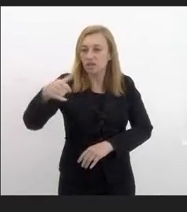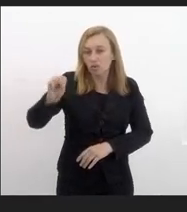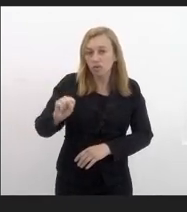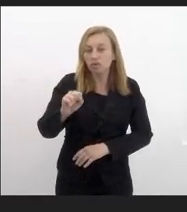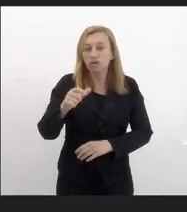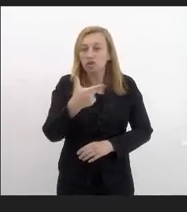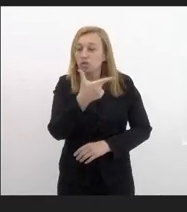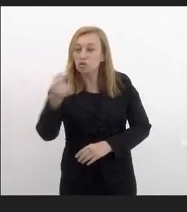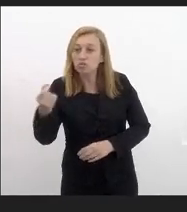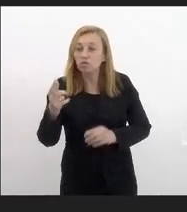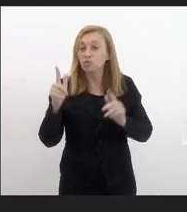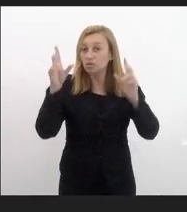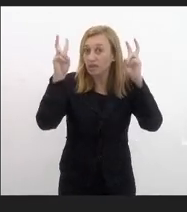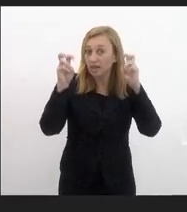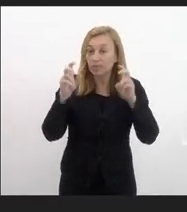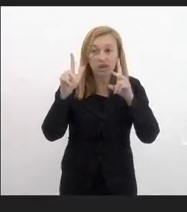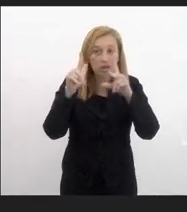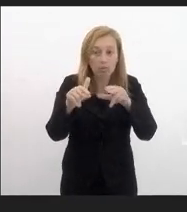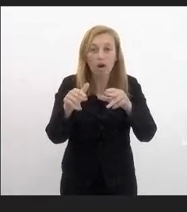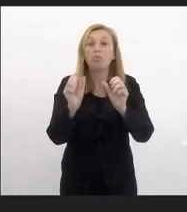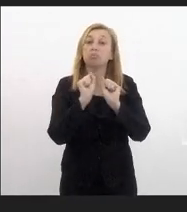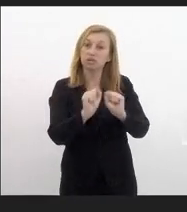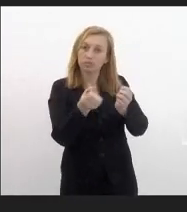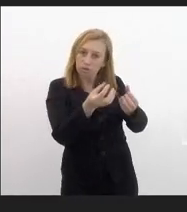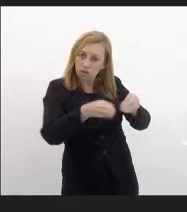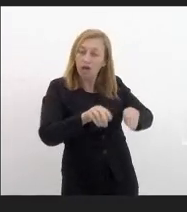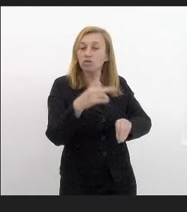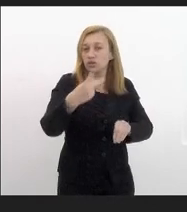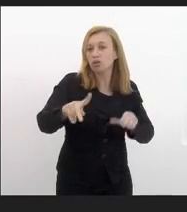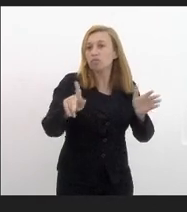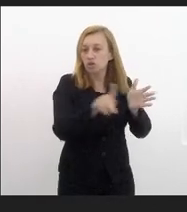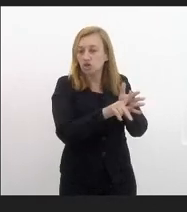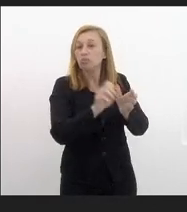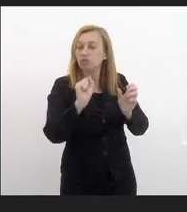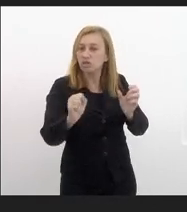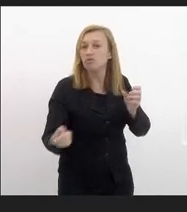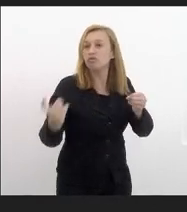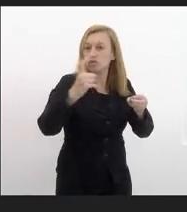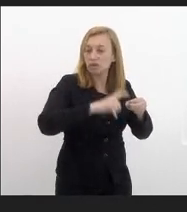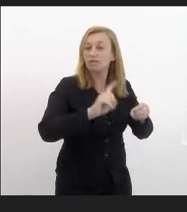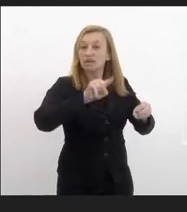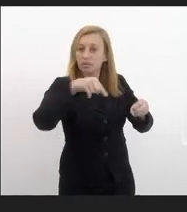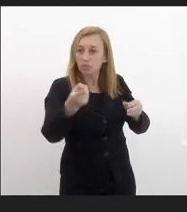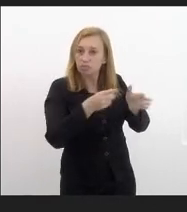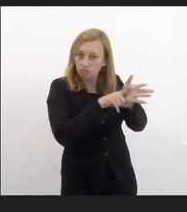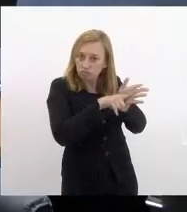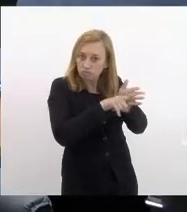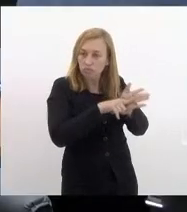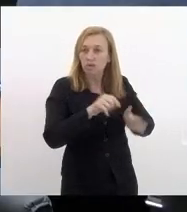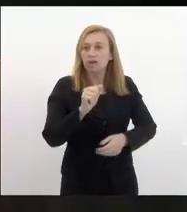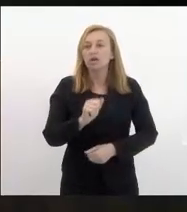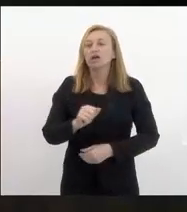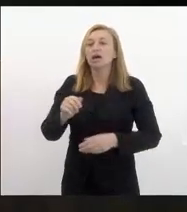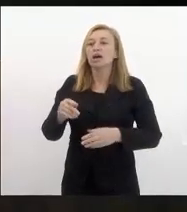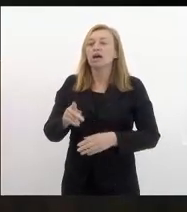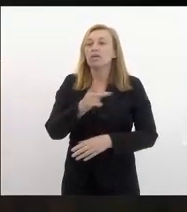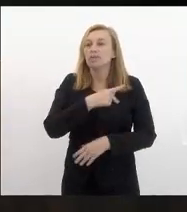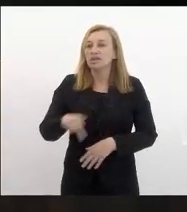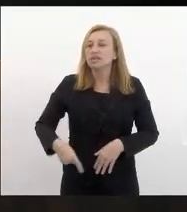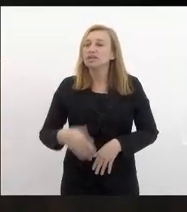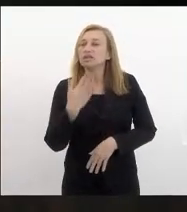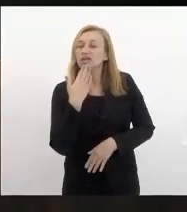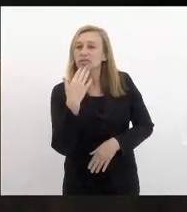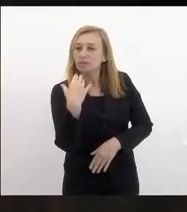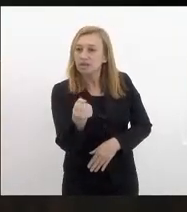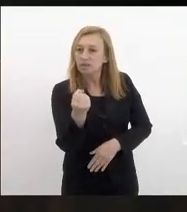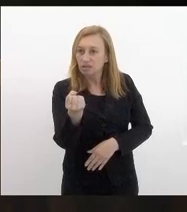mesmo tema e poderia prejudicar o projeto de Vossa Excelência e poderíamos voltar depois de uma breve análise. A presidência indefere o pedido de